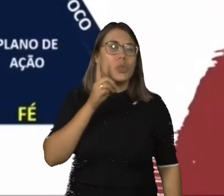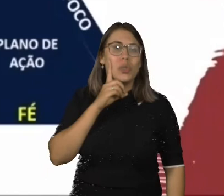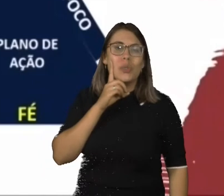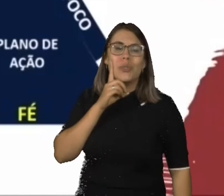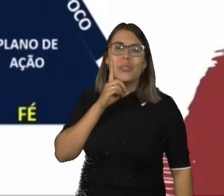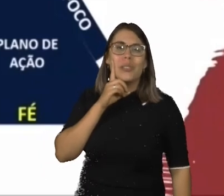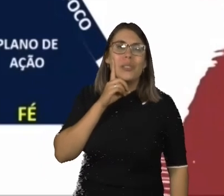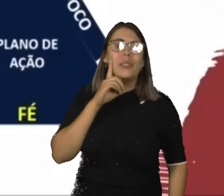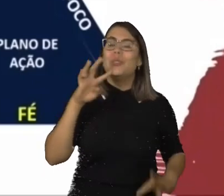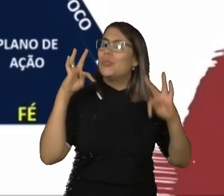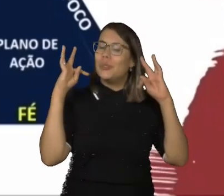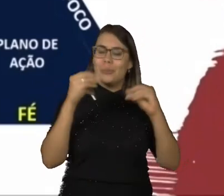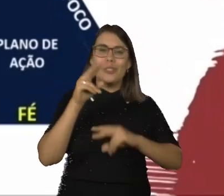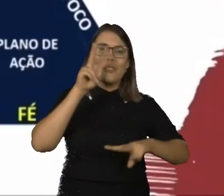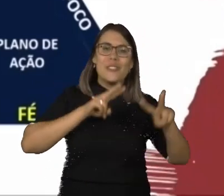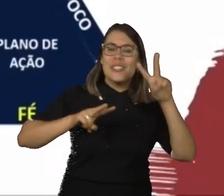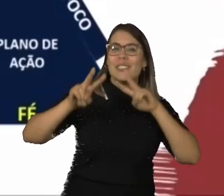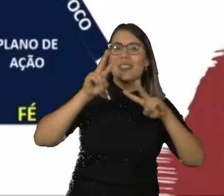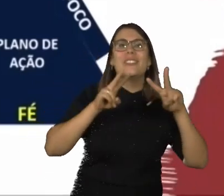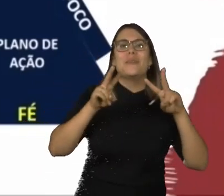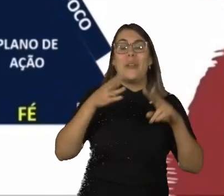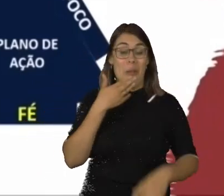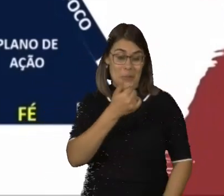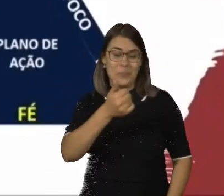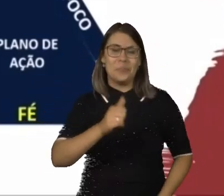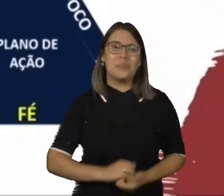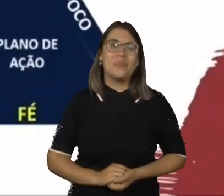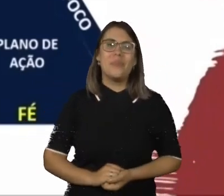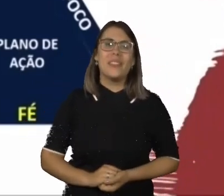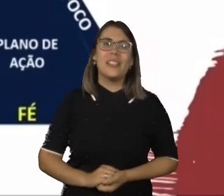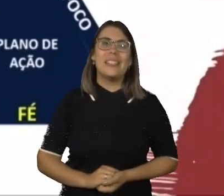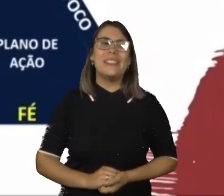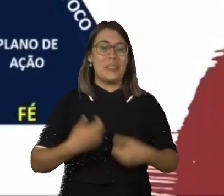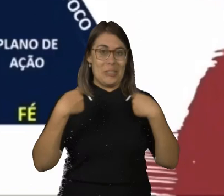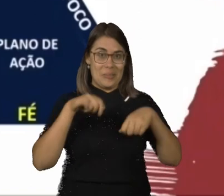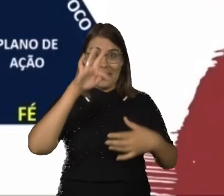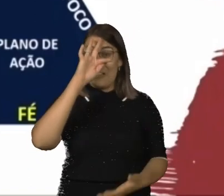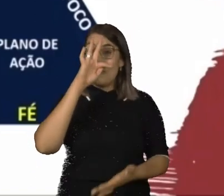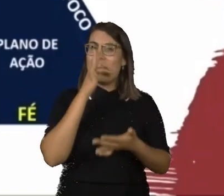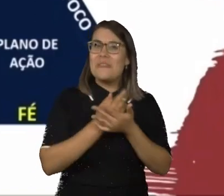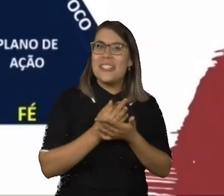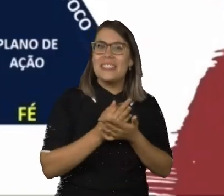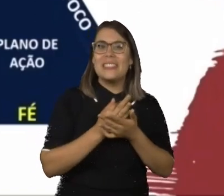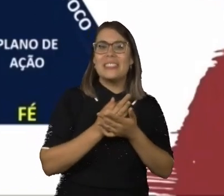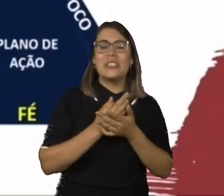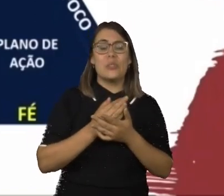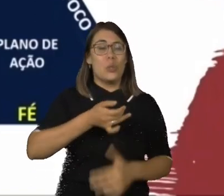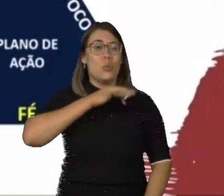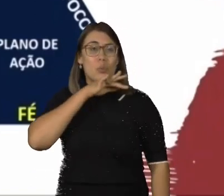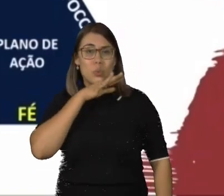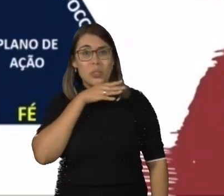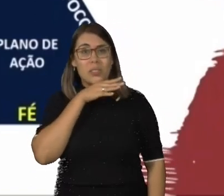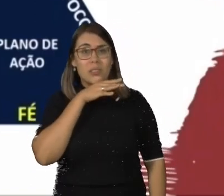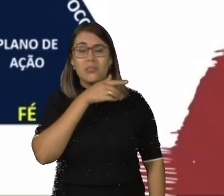todos os pontos de vista, vou cada vez melhor. Então, quando você tem uma crença que te move, se você tiver uma crença ruim, você nem vai